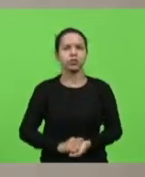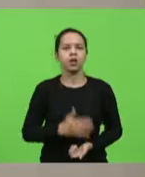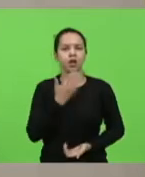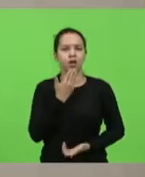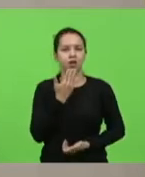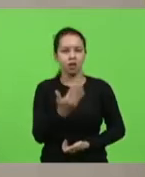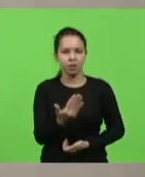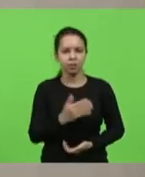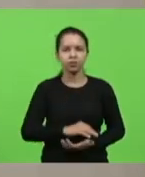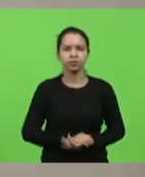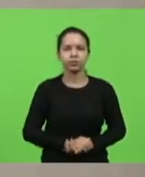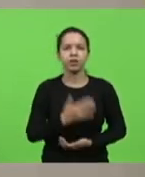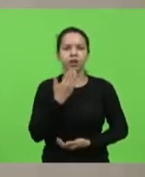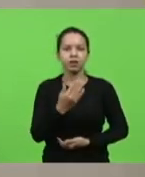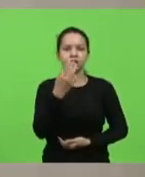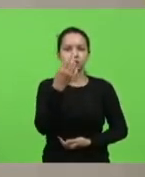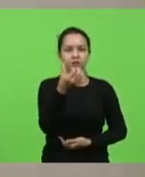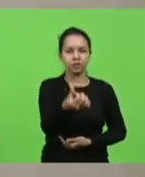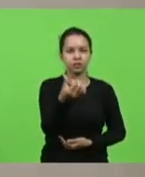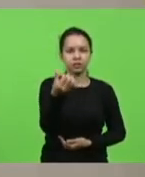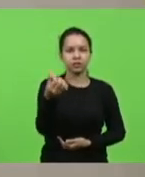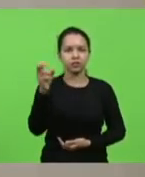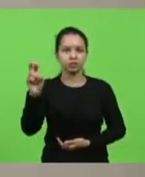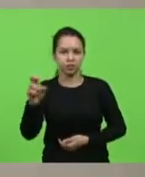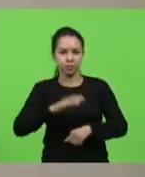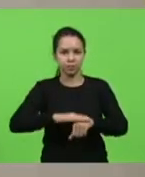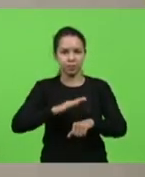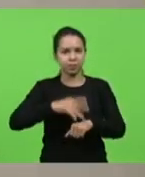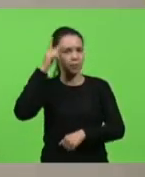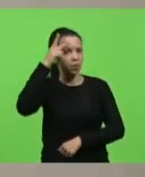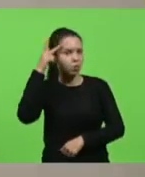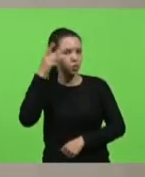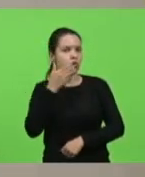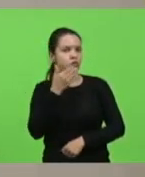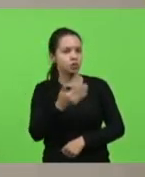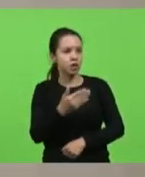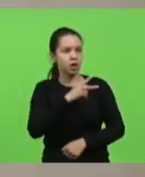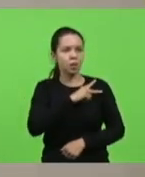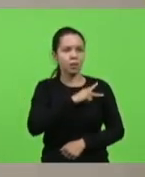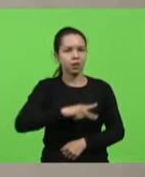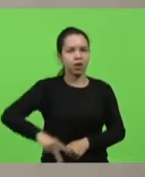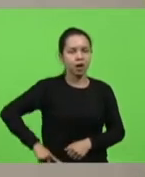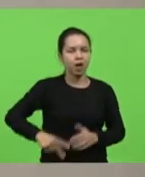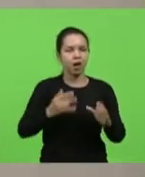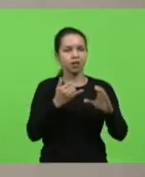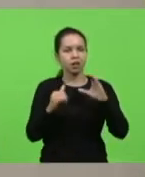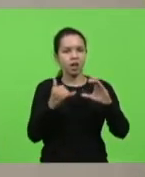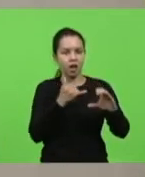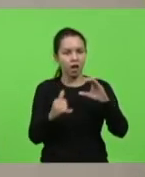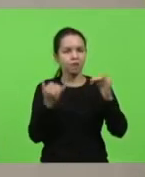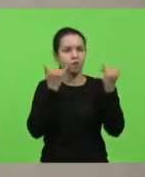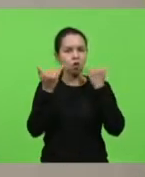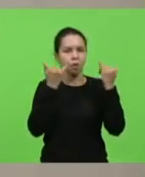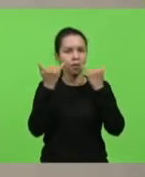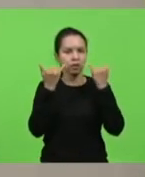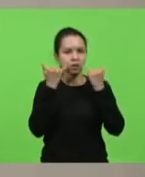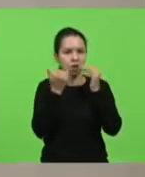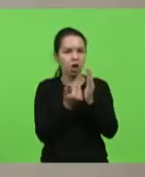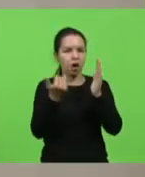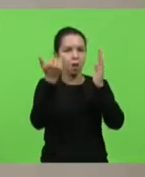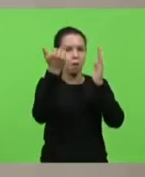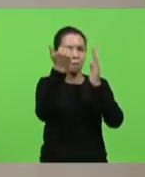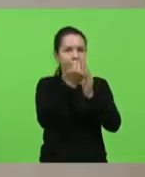Requerimentos? Requerimento 665, autor deputado da Paulinha, solicitando ao presidente Selesc, informações acerca do aumento da inadimplência em